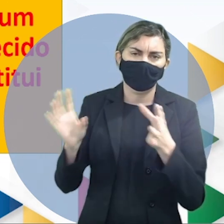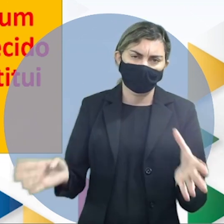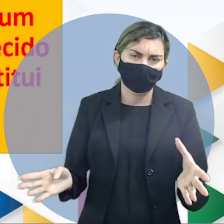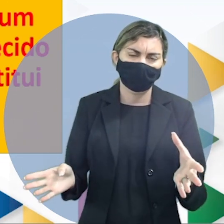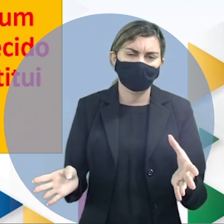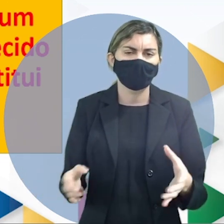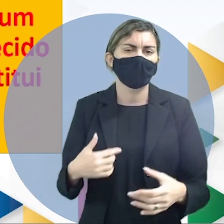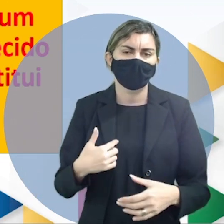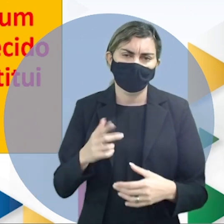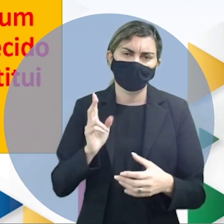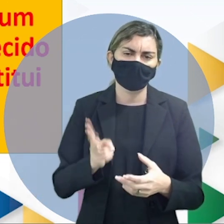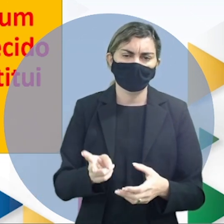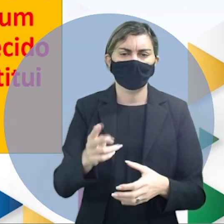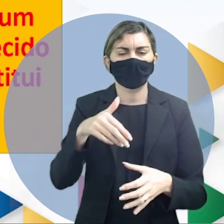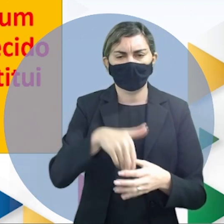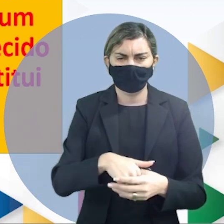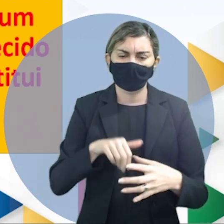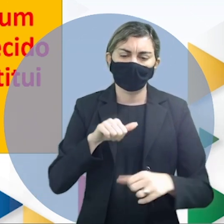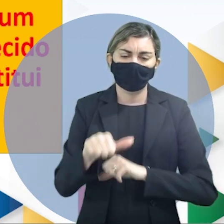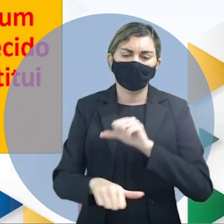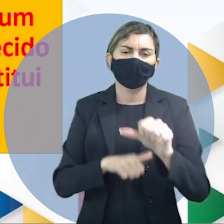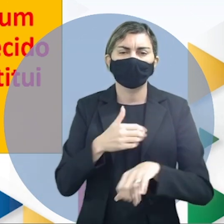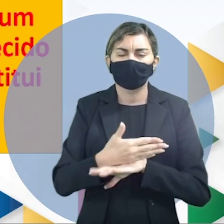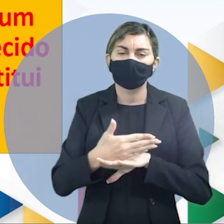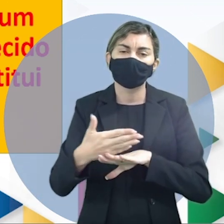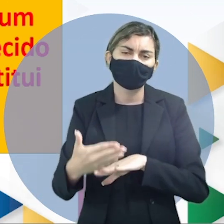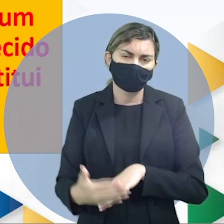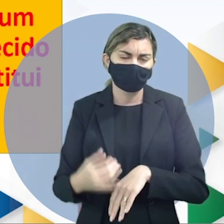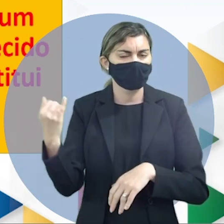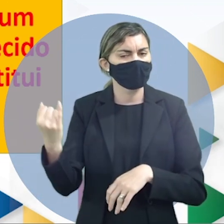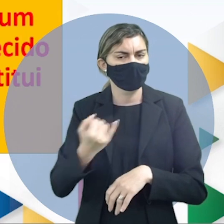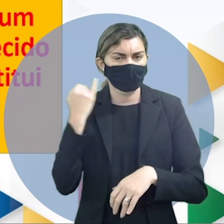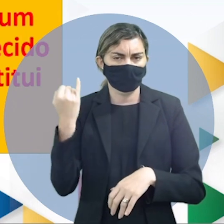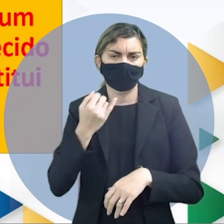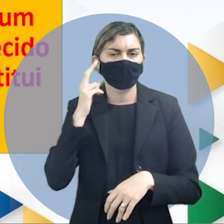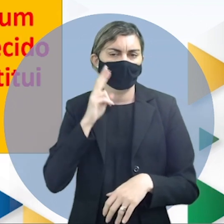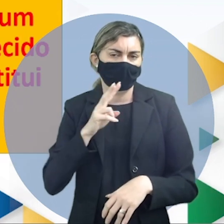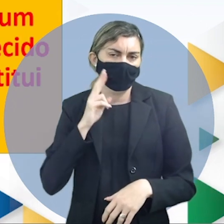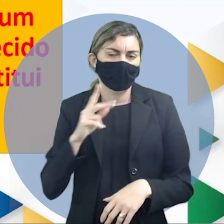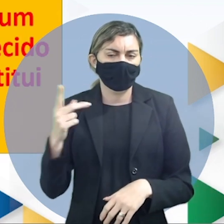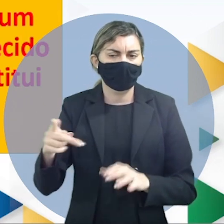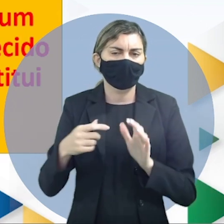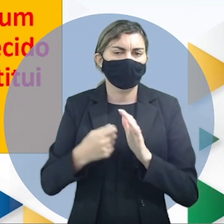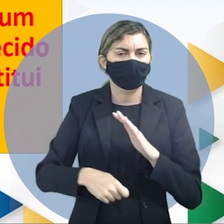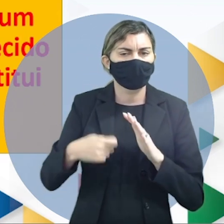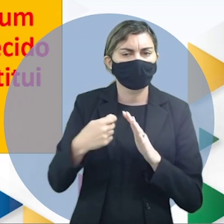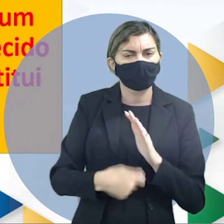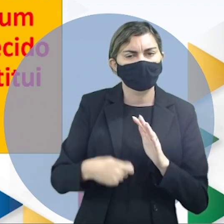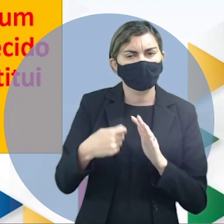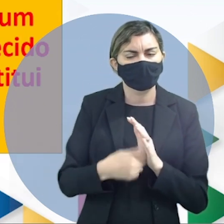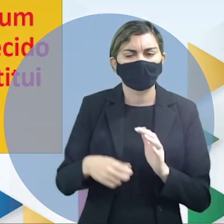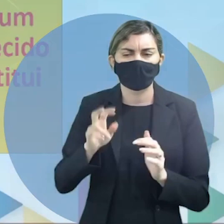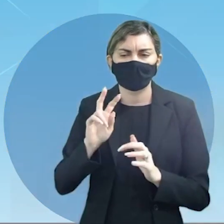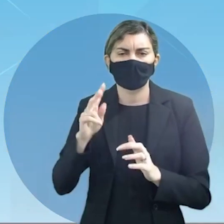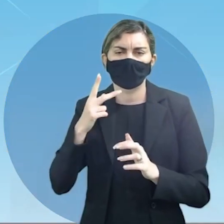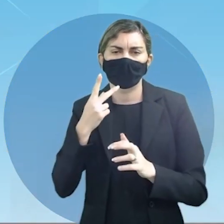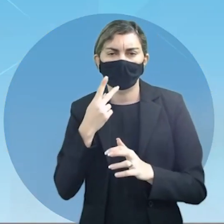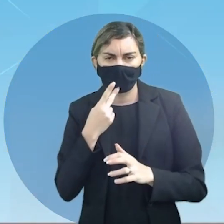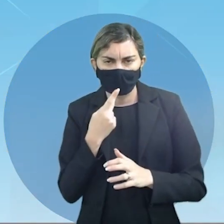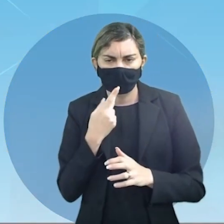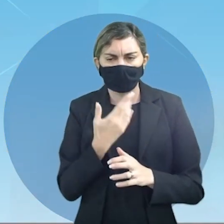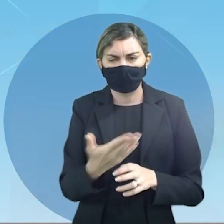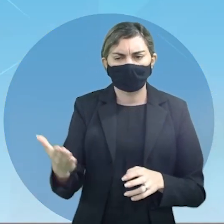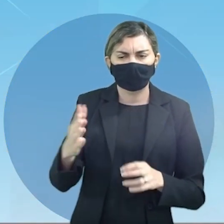e a eleição constitui uma mudança de costumes é importante lembrar que ele luta para o reconhecimento